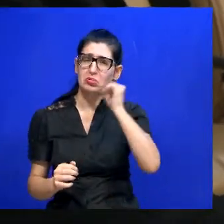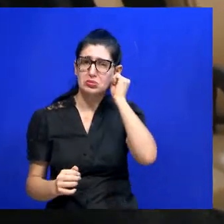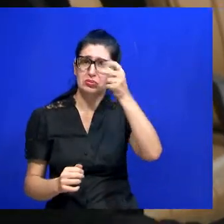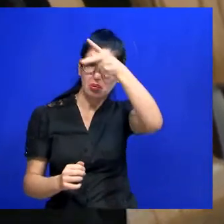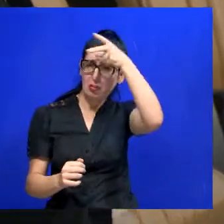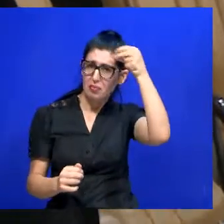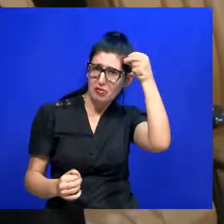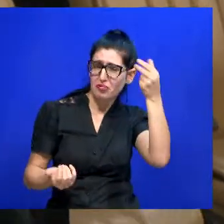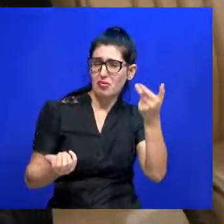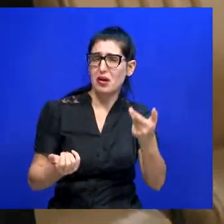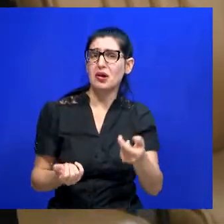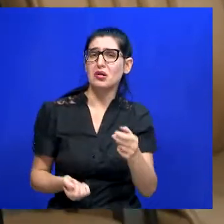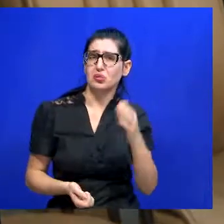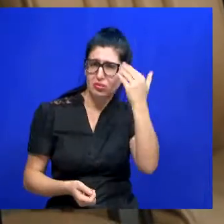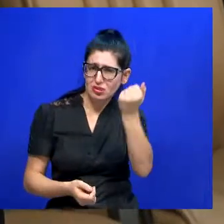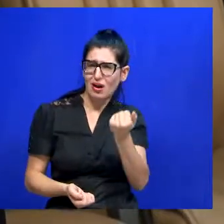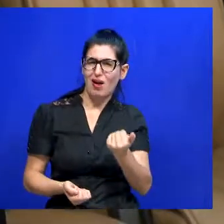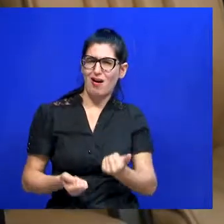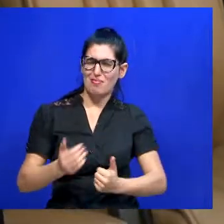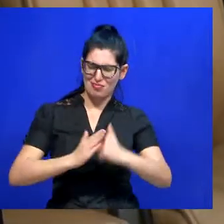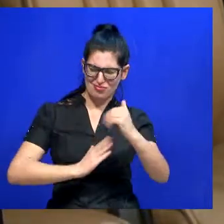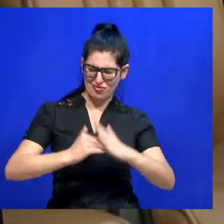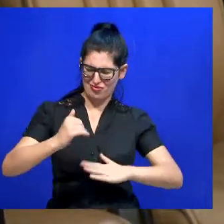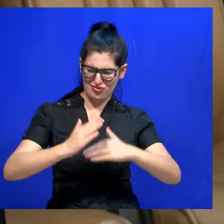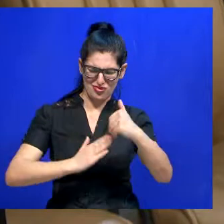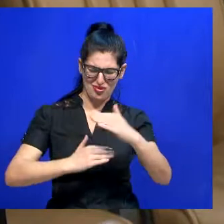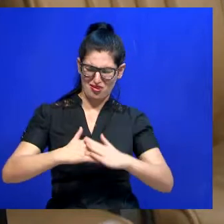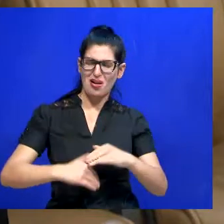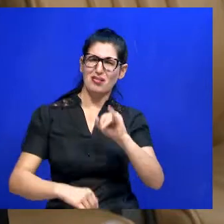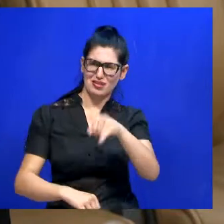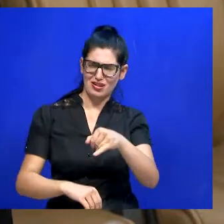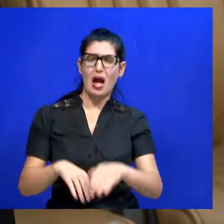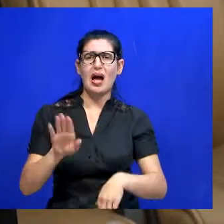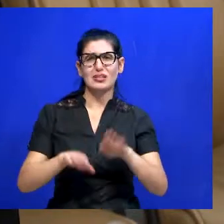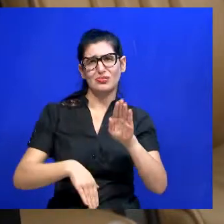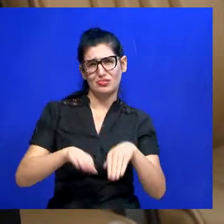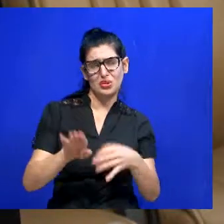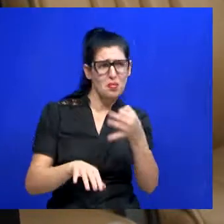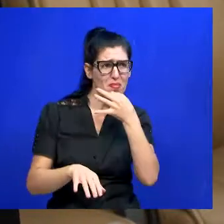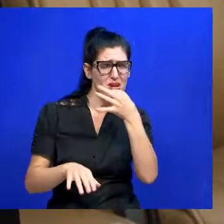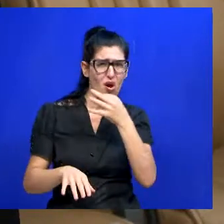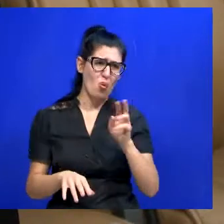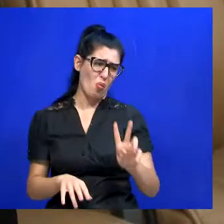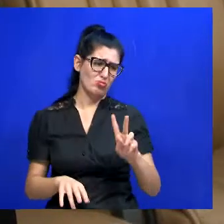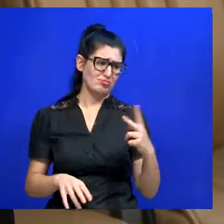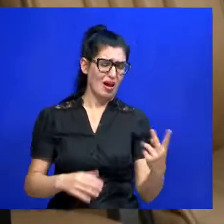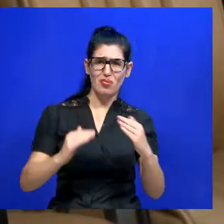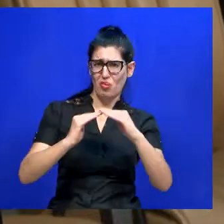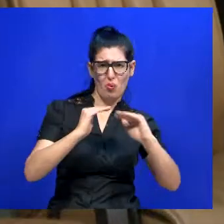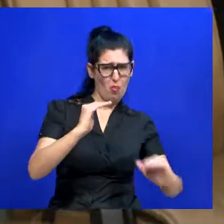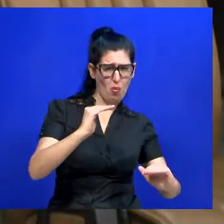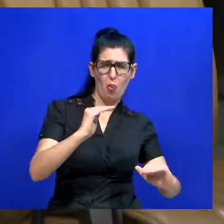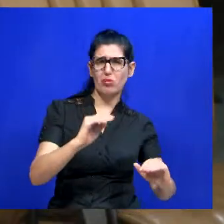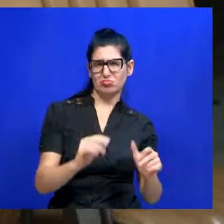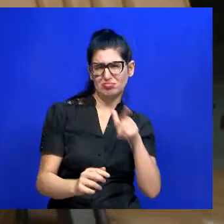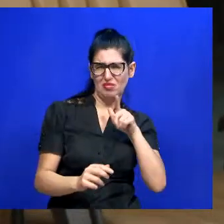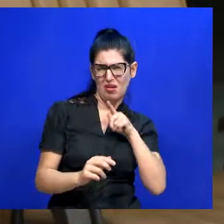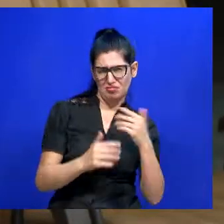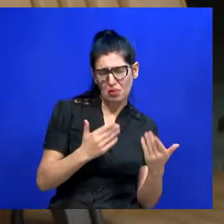é da área também, há divergências, há vários entendimentos sobre o assunto.